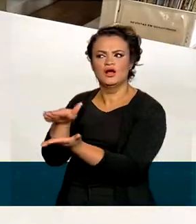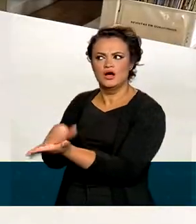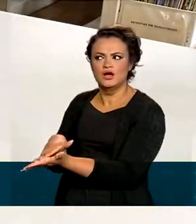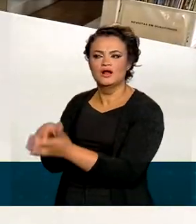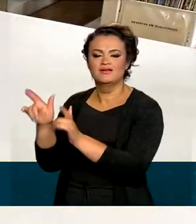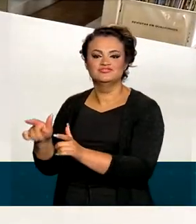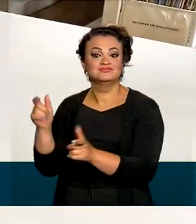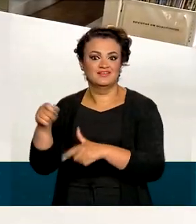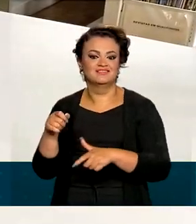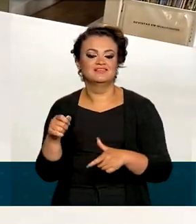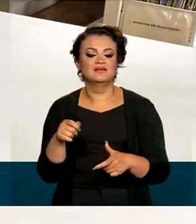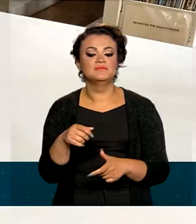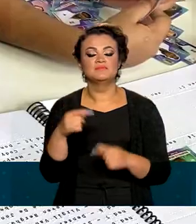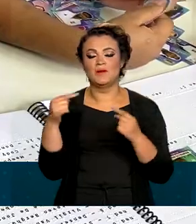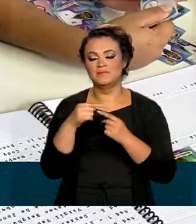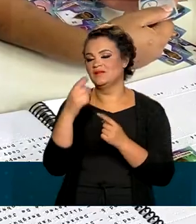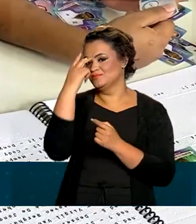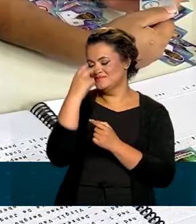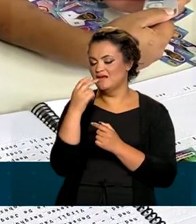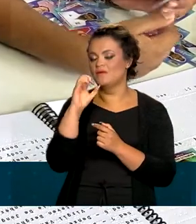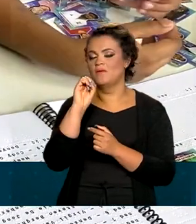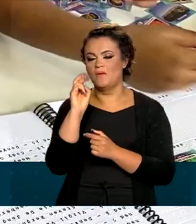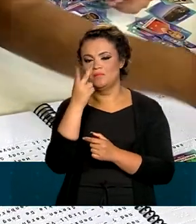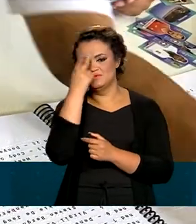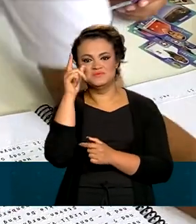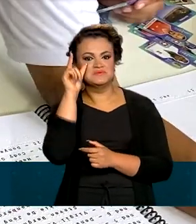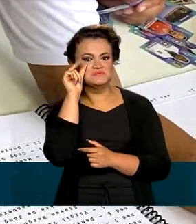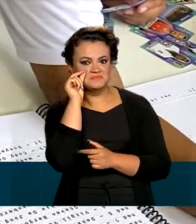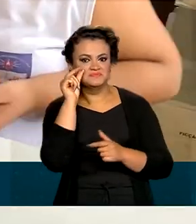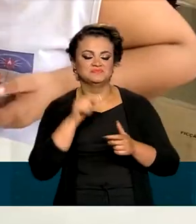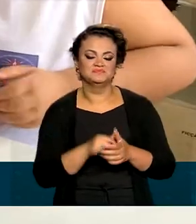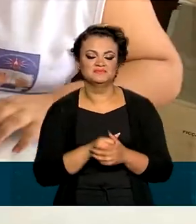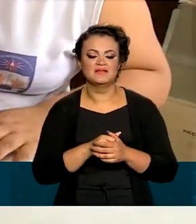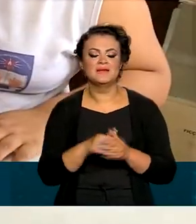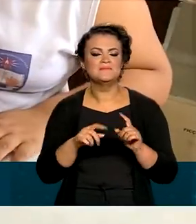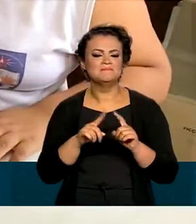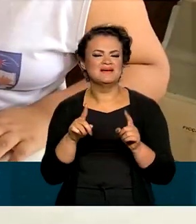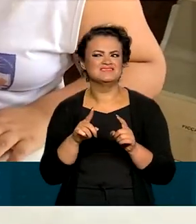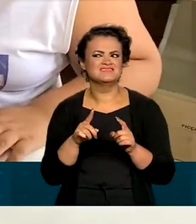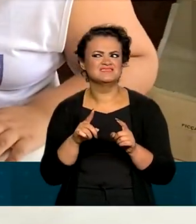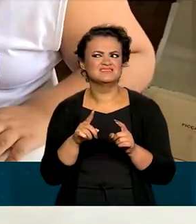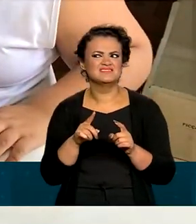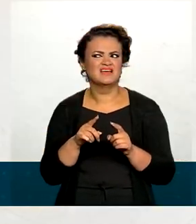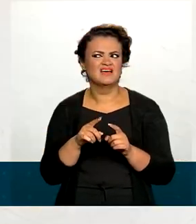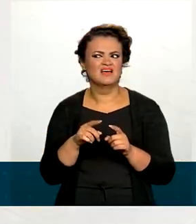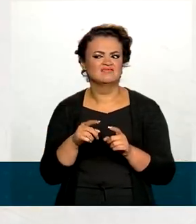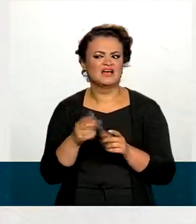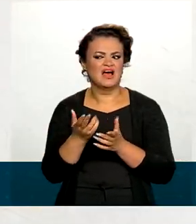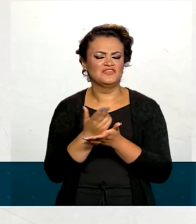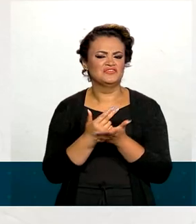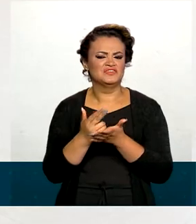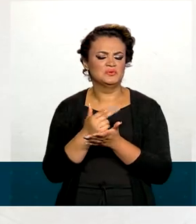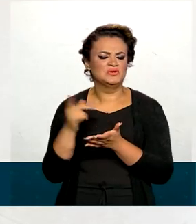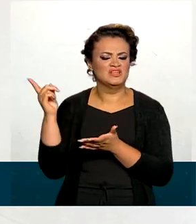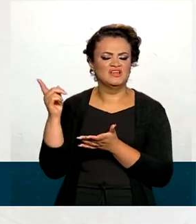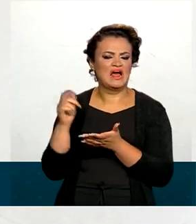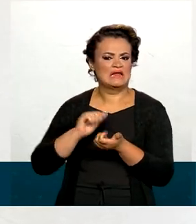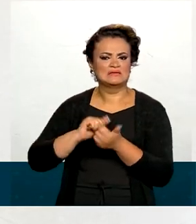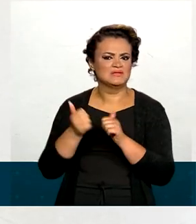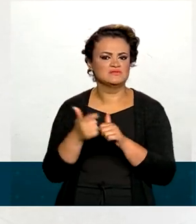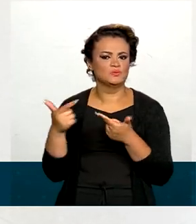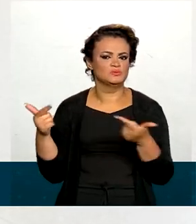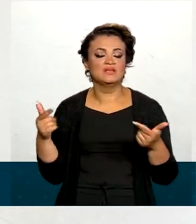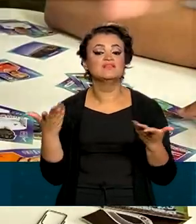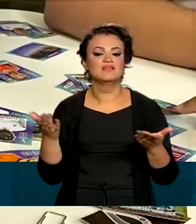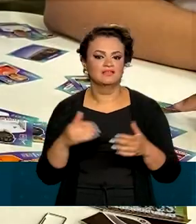adaptado para atender cegos e pessoas com baixa visão. Mas como preencher o álbum se as figurinhas não são